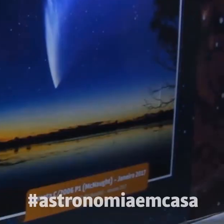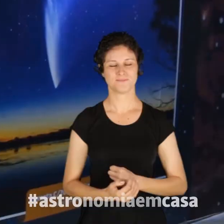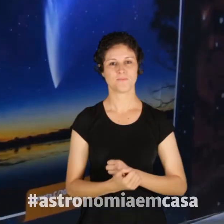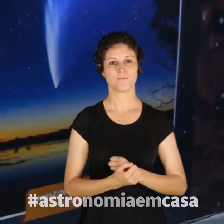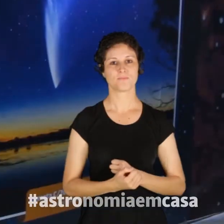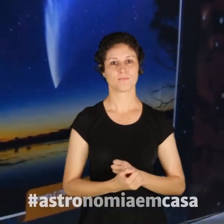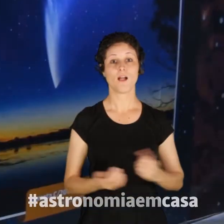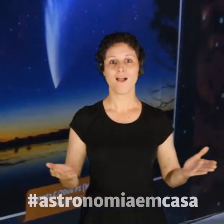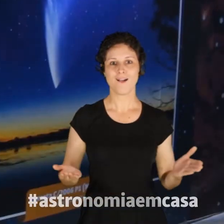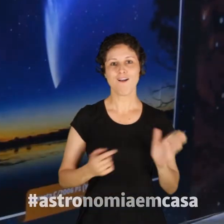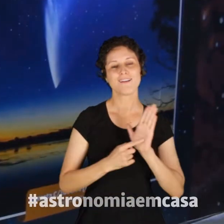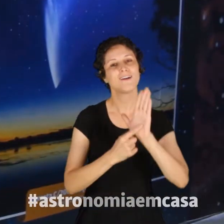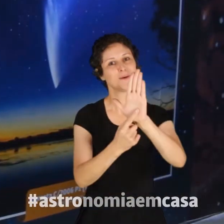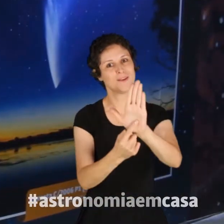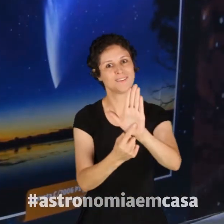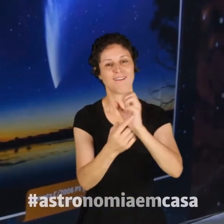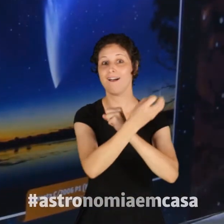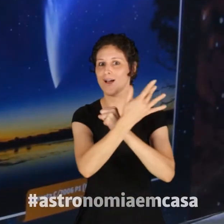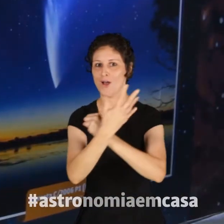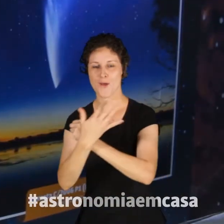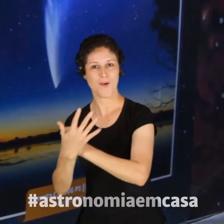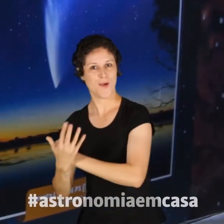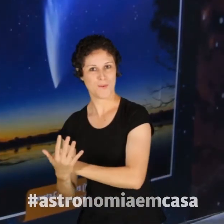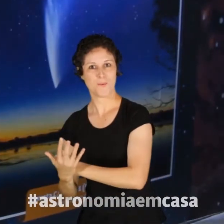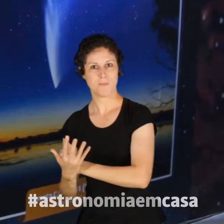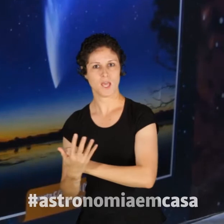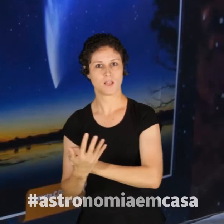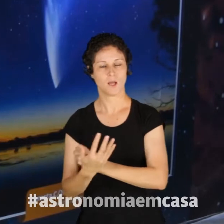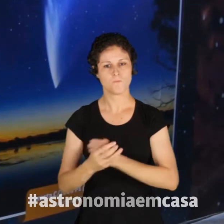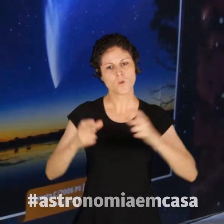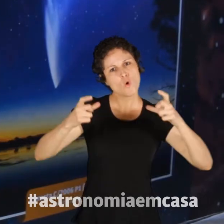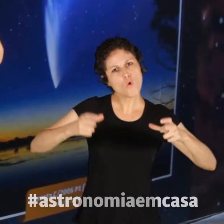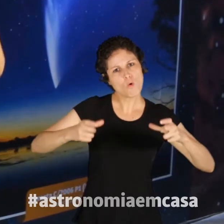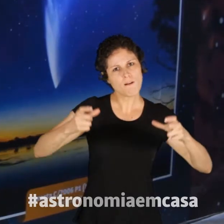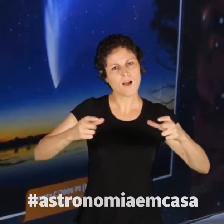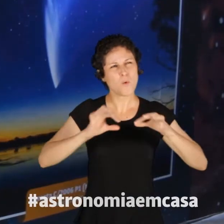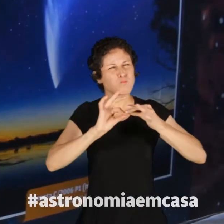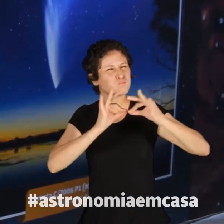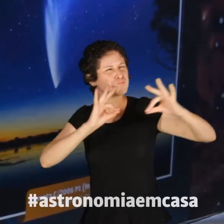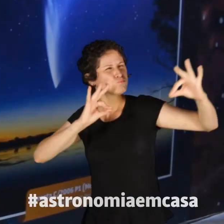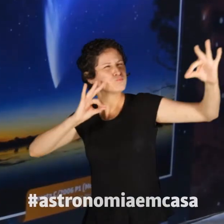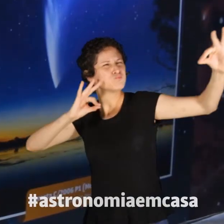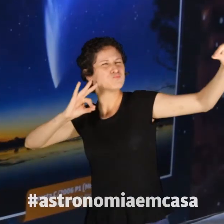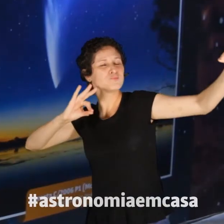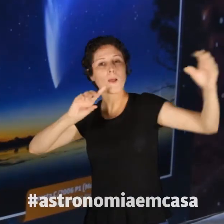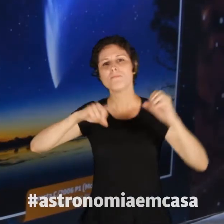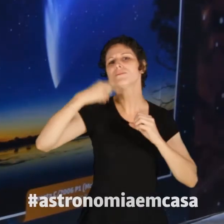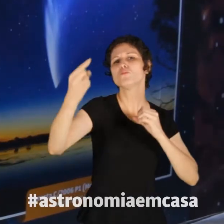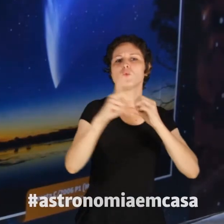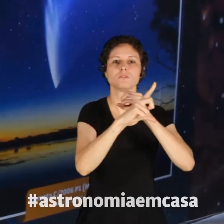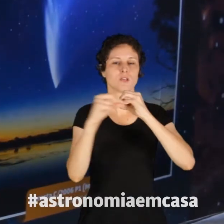Outros objetos celestes legais de se falar são os cometas. Eles são formados por grandes rochas e material congelado.